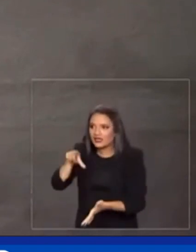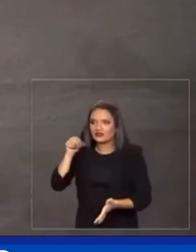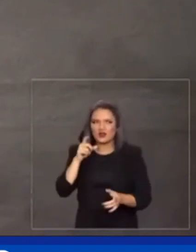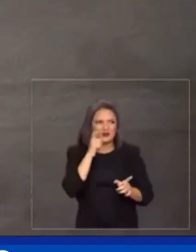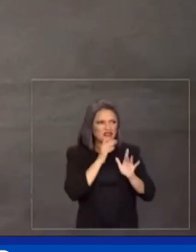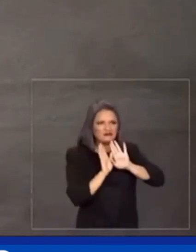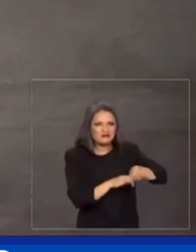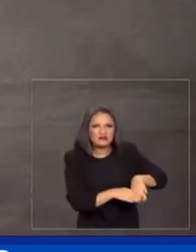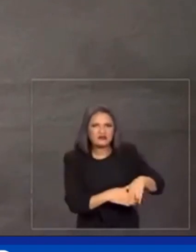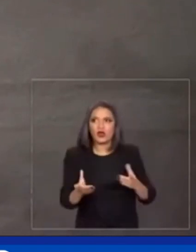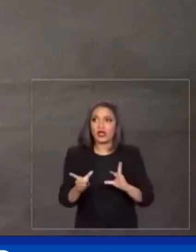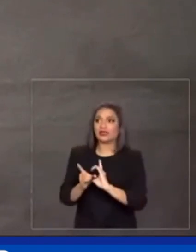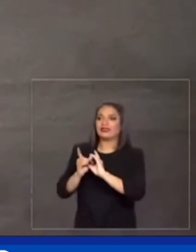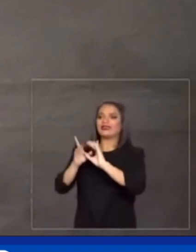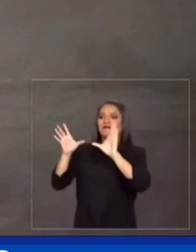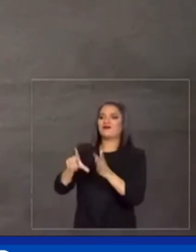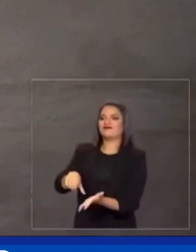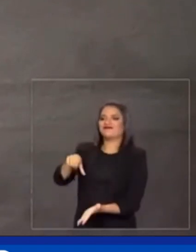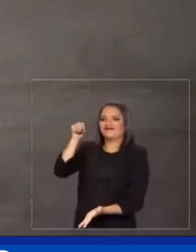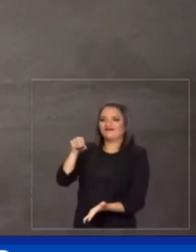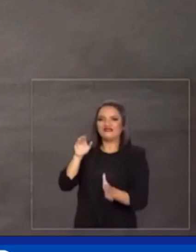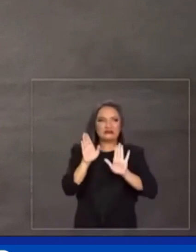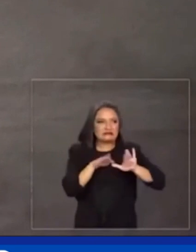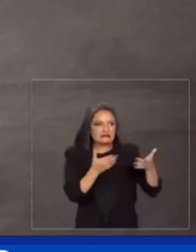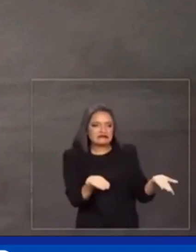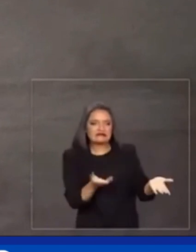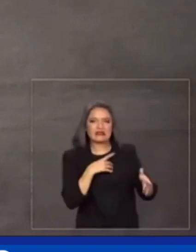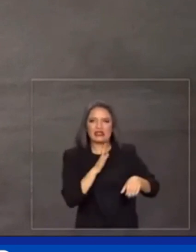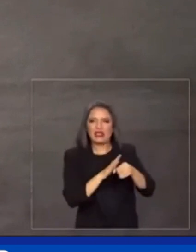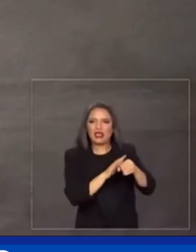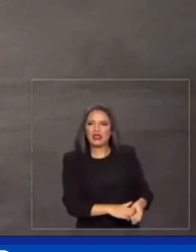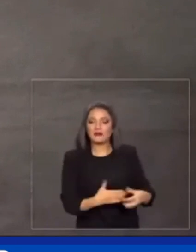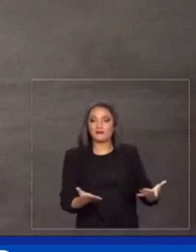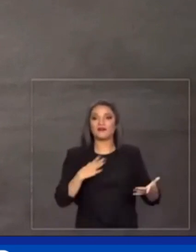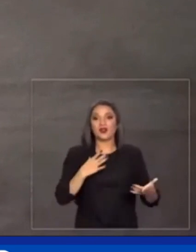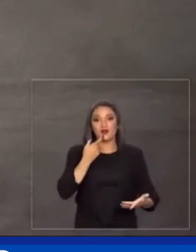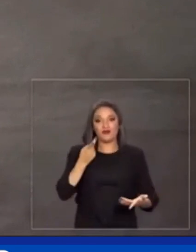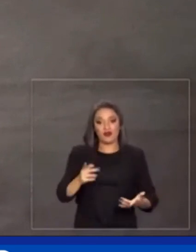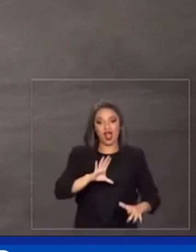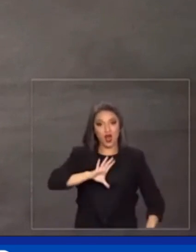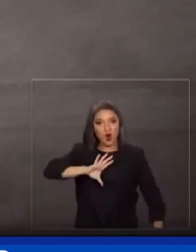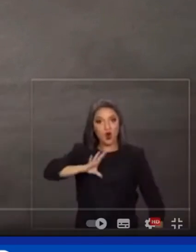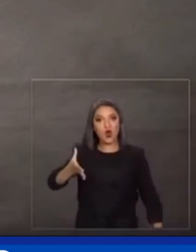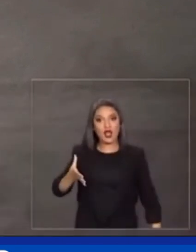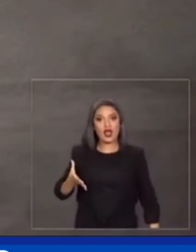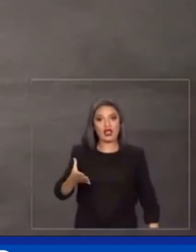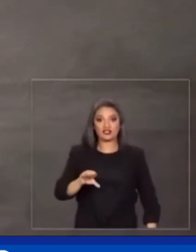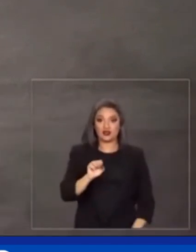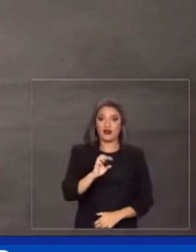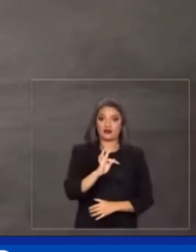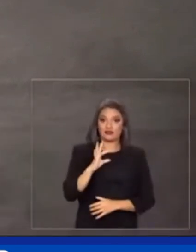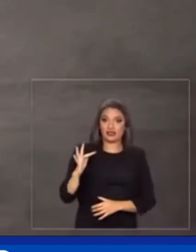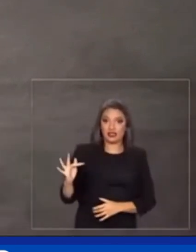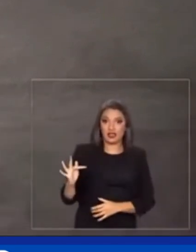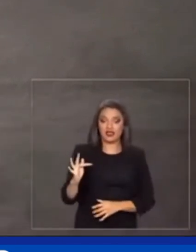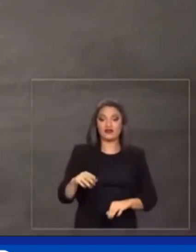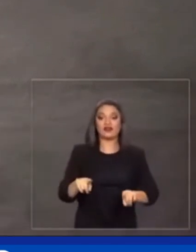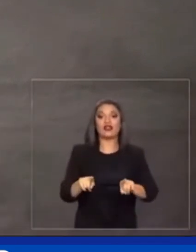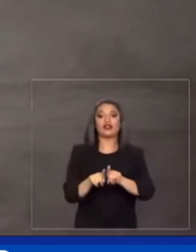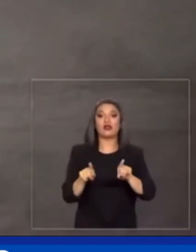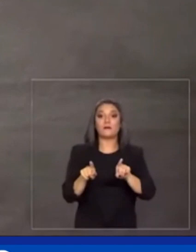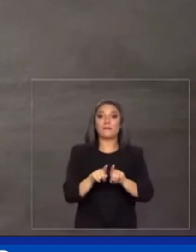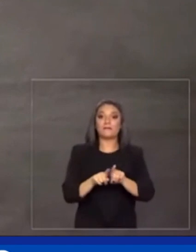democracia em vez do arbítrio, quero destacar a coragem do Supremo Tribunal Federal, do Tribunal